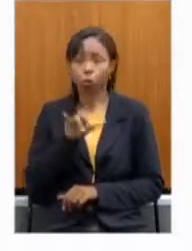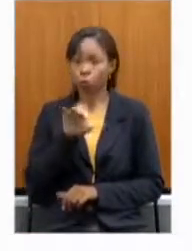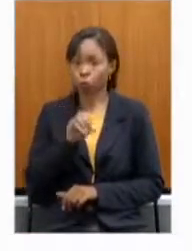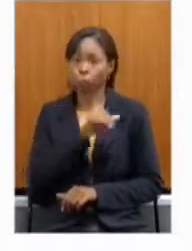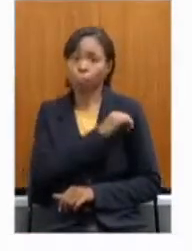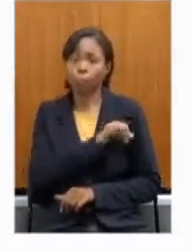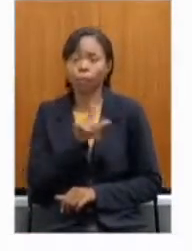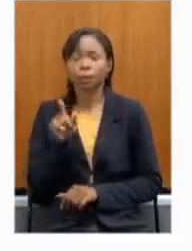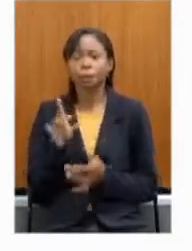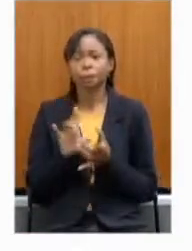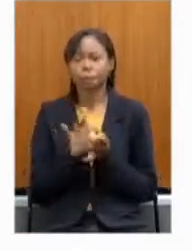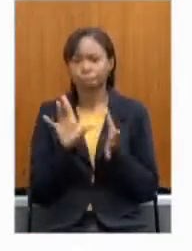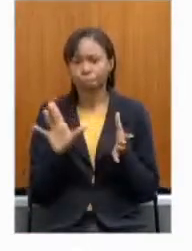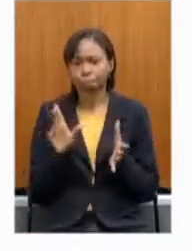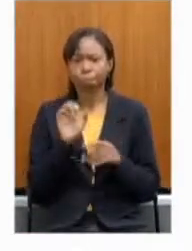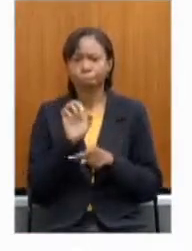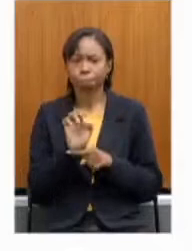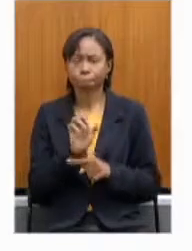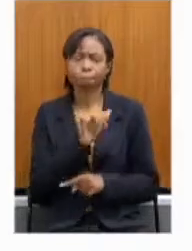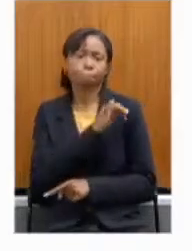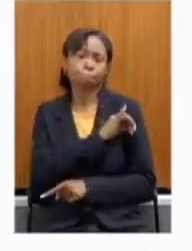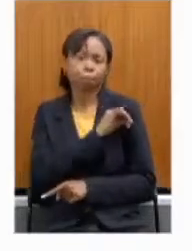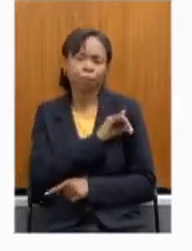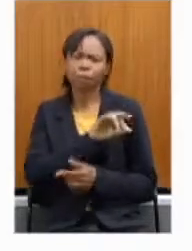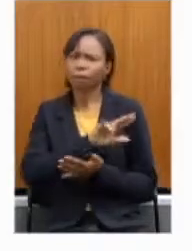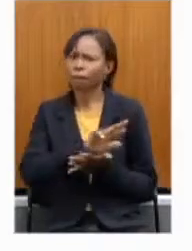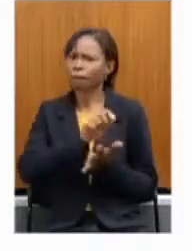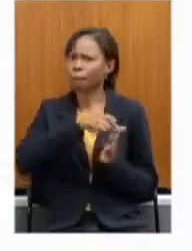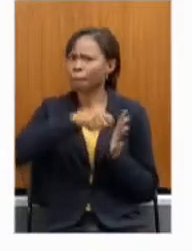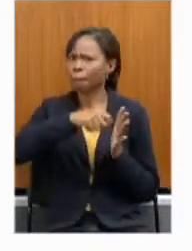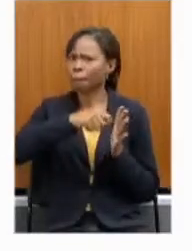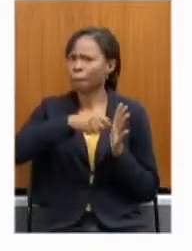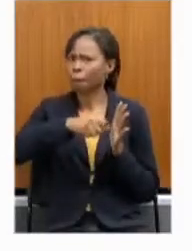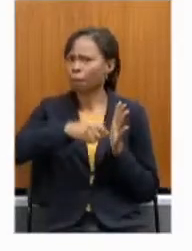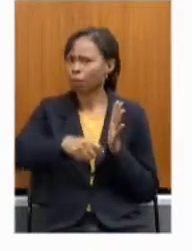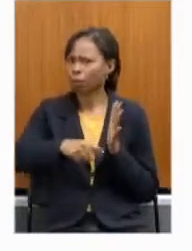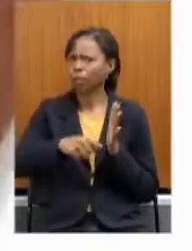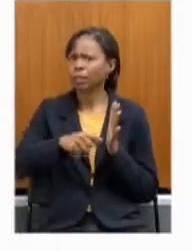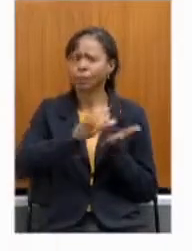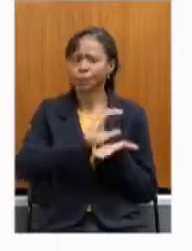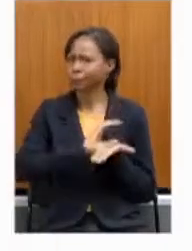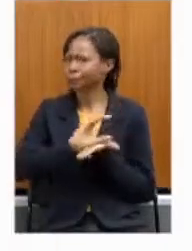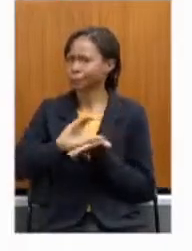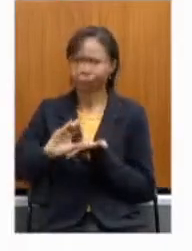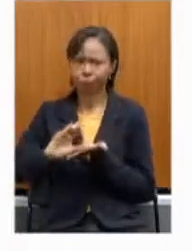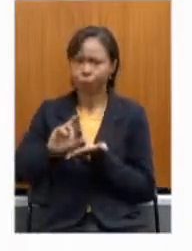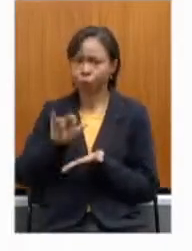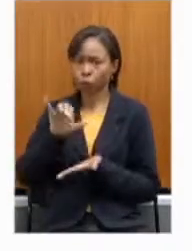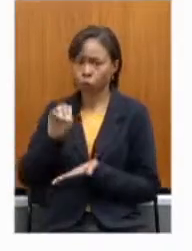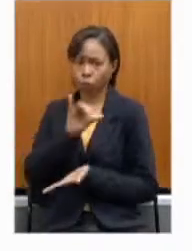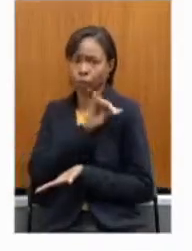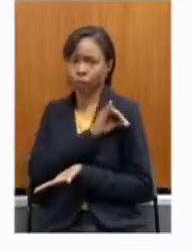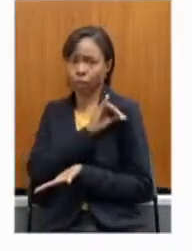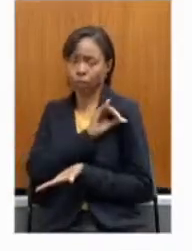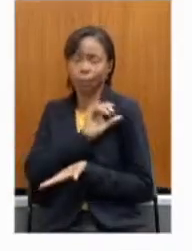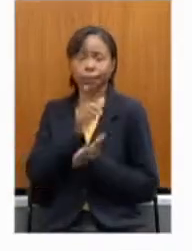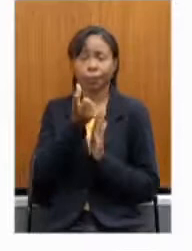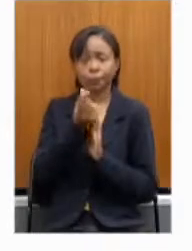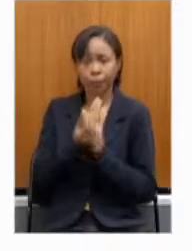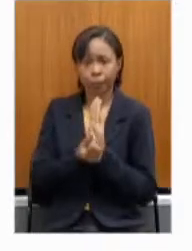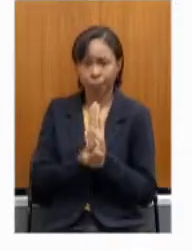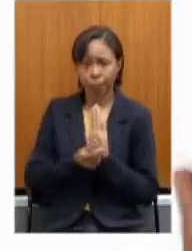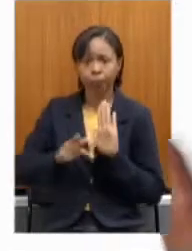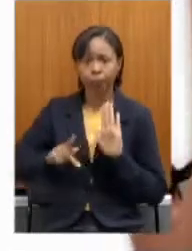Que o estado Do Rio de Janeiro Por vários meses Deixasse de repassar Para o Rio Previdência Receitas que eram